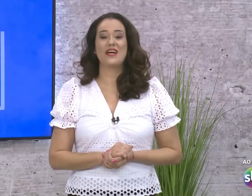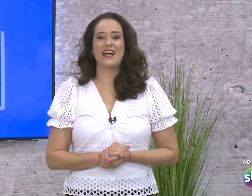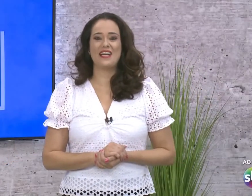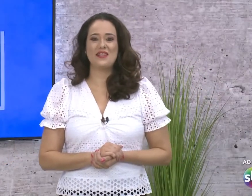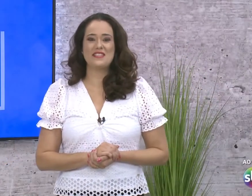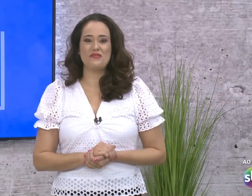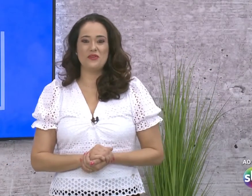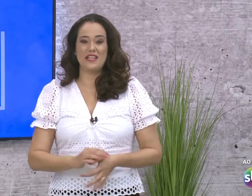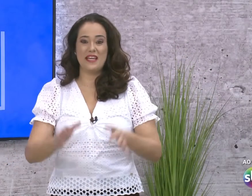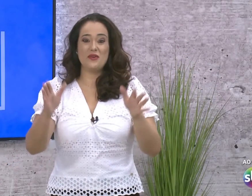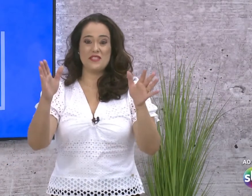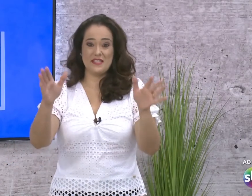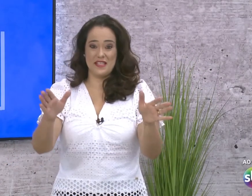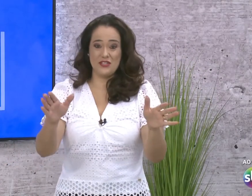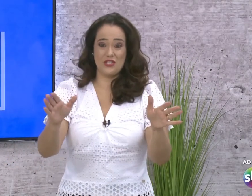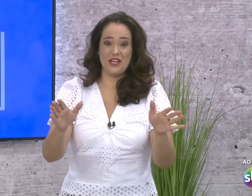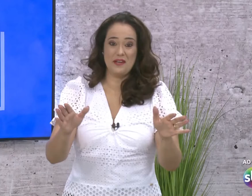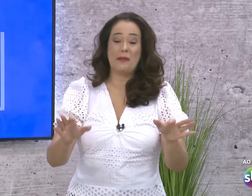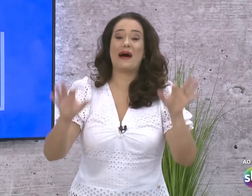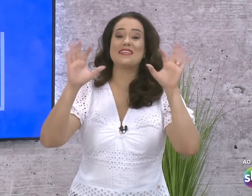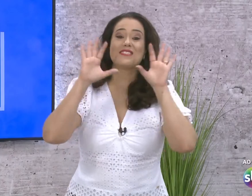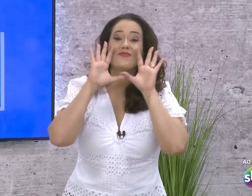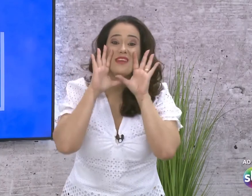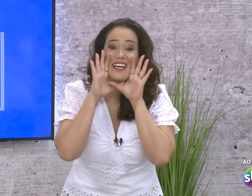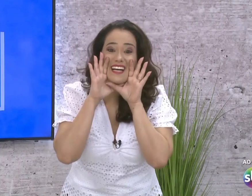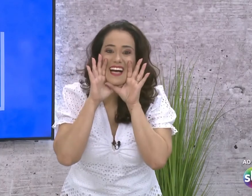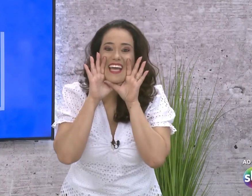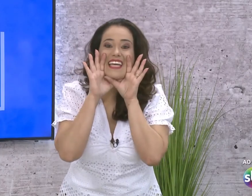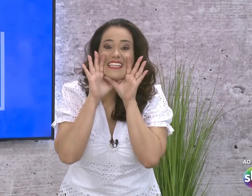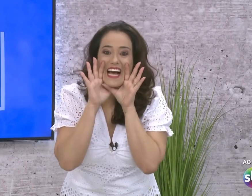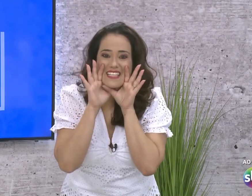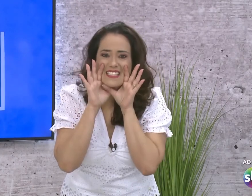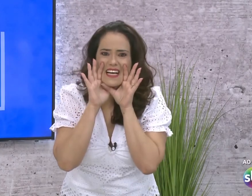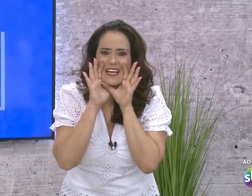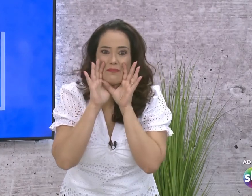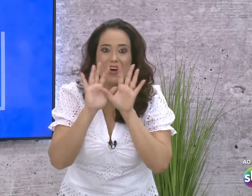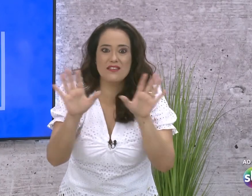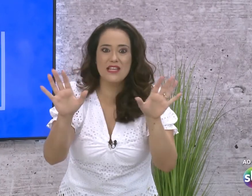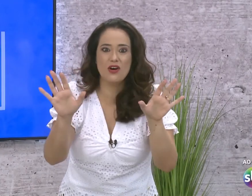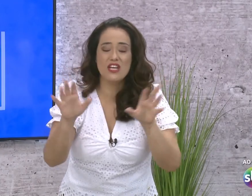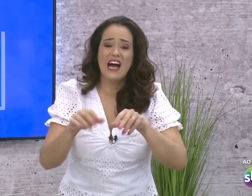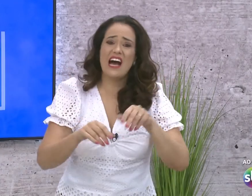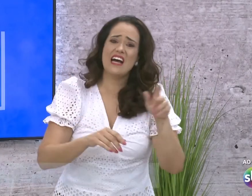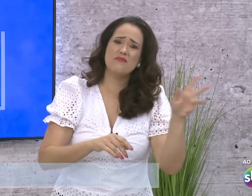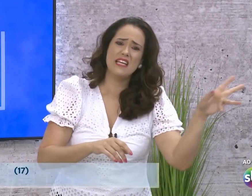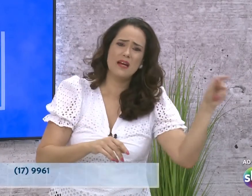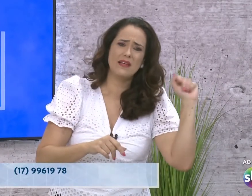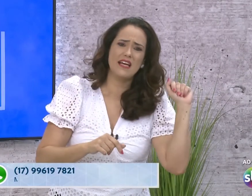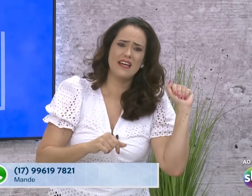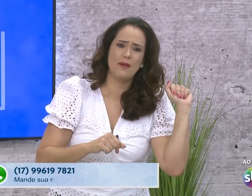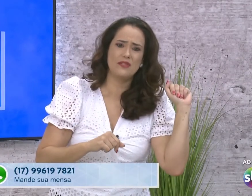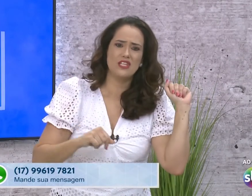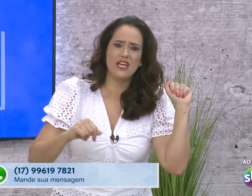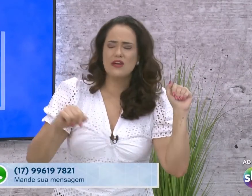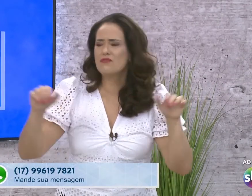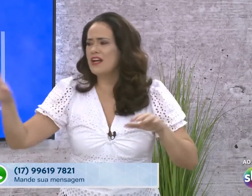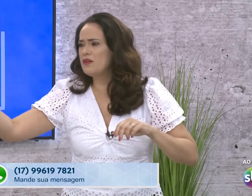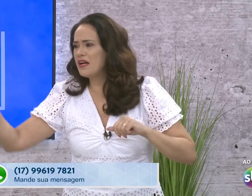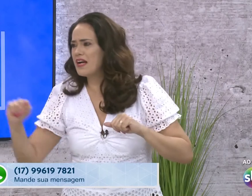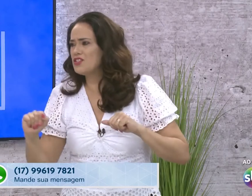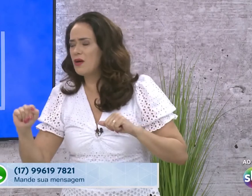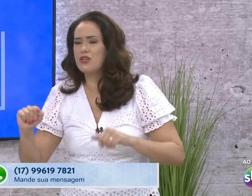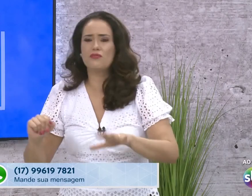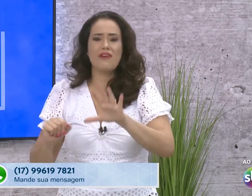Tá dado o recado aí, você viu, né? Deus existe, mas fica em casa. Para com esse negócio. Ai, vou ali na padaria rapidinho,